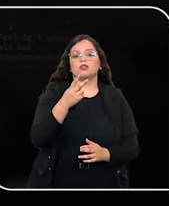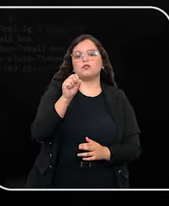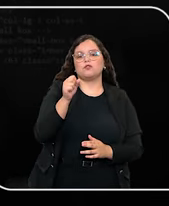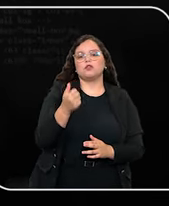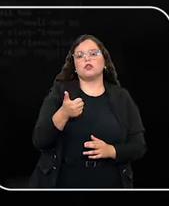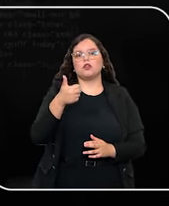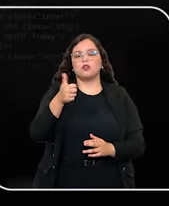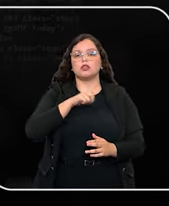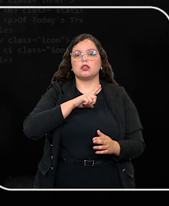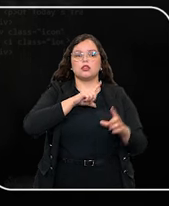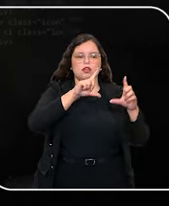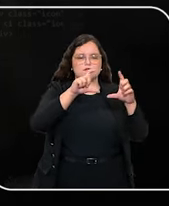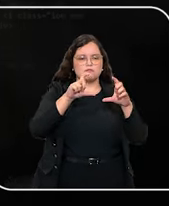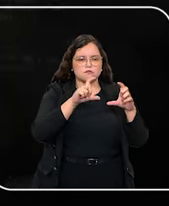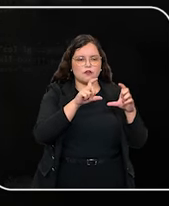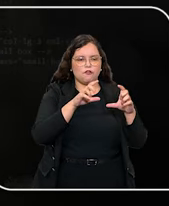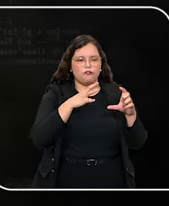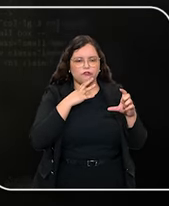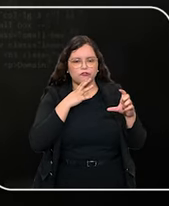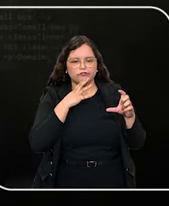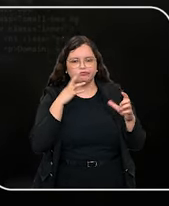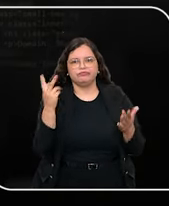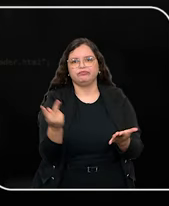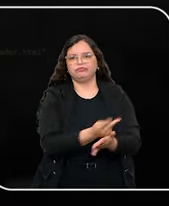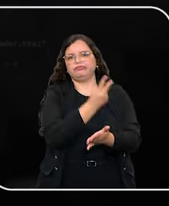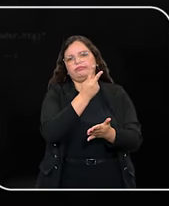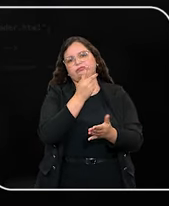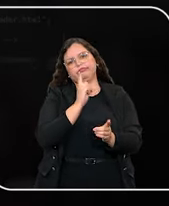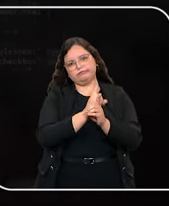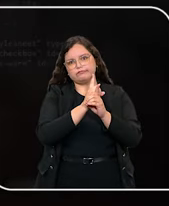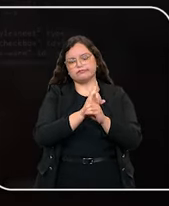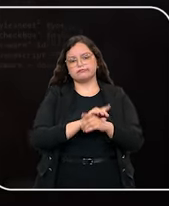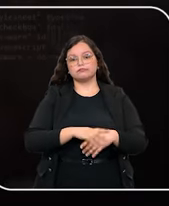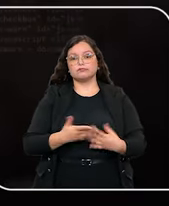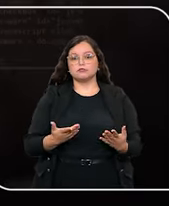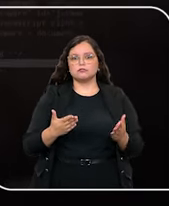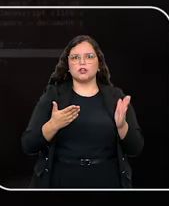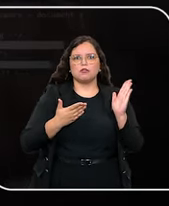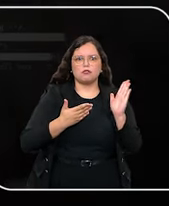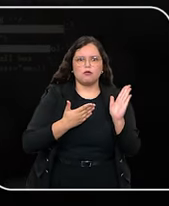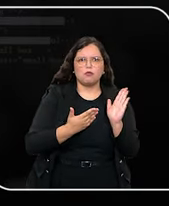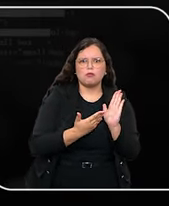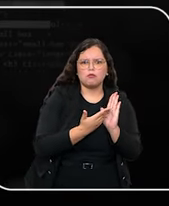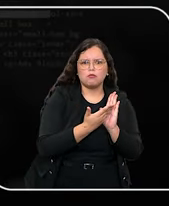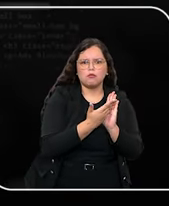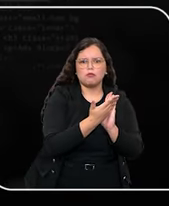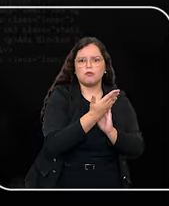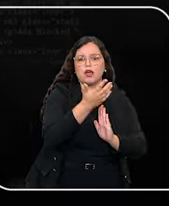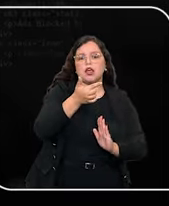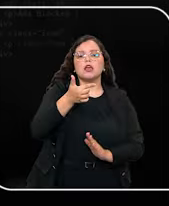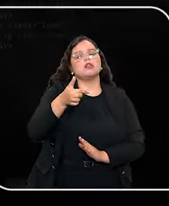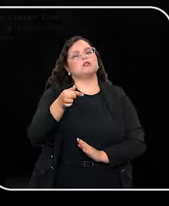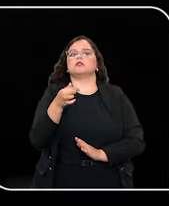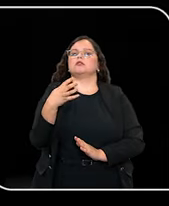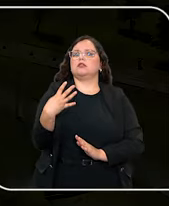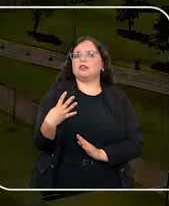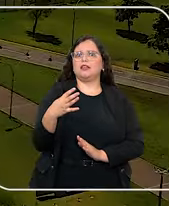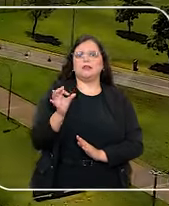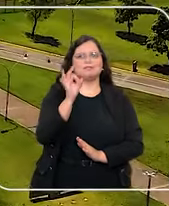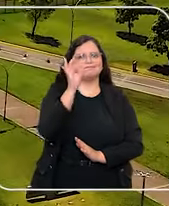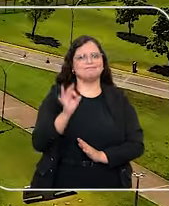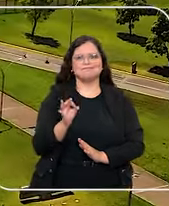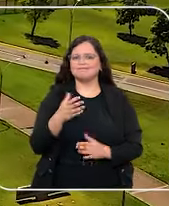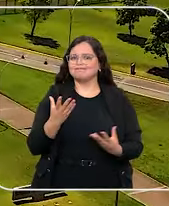fundamento a existência de erros na identificação por meio de fotografias. O índice corresponde a 74,6% do total.